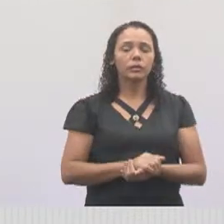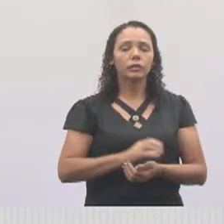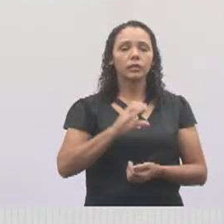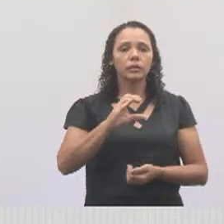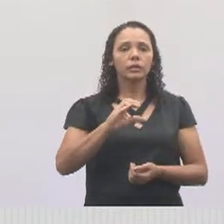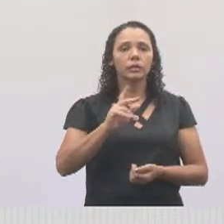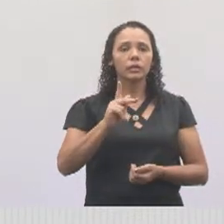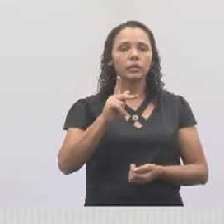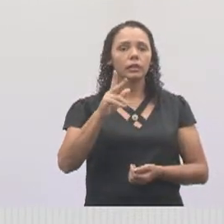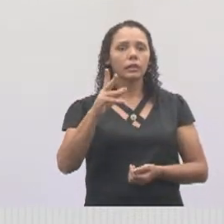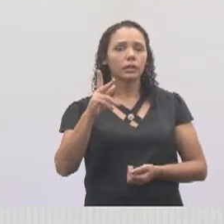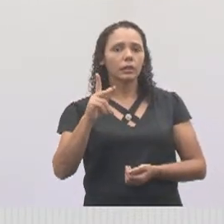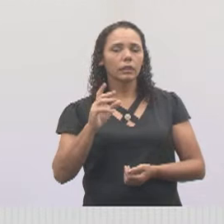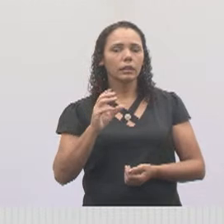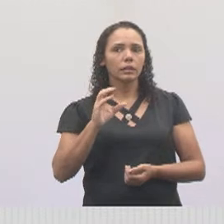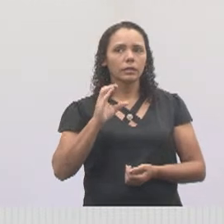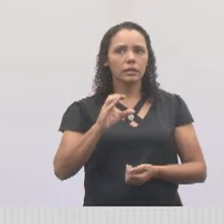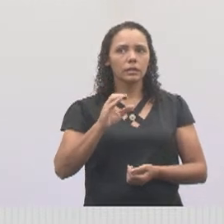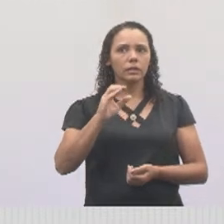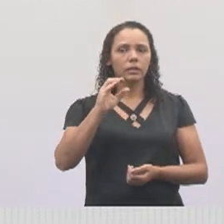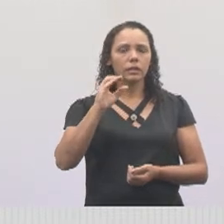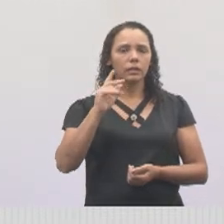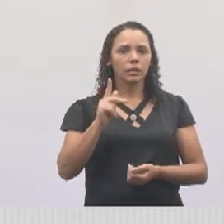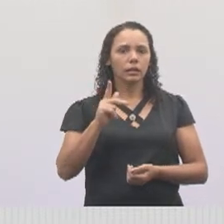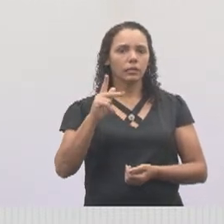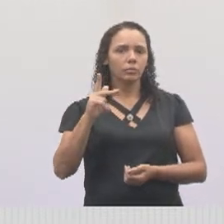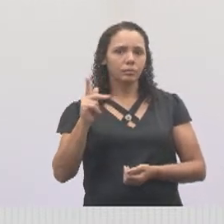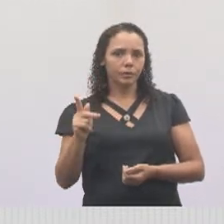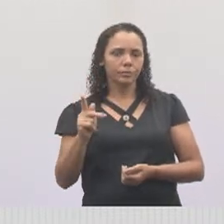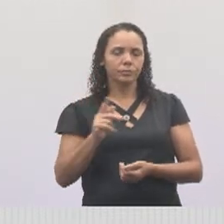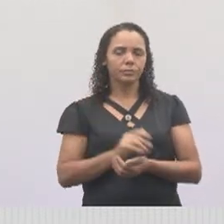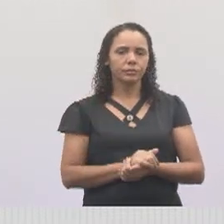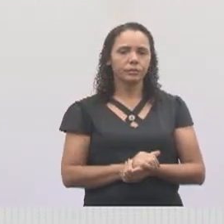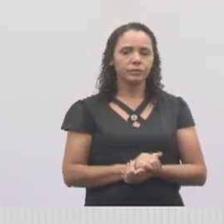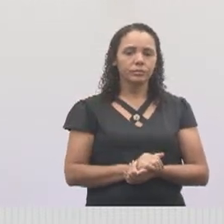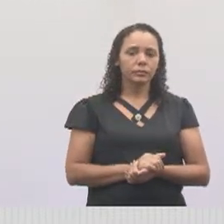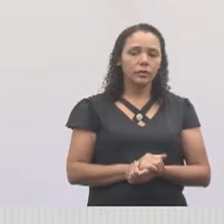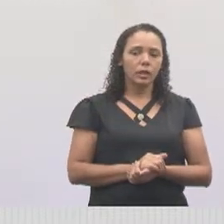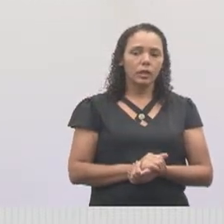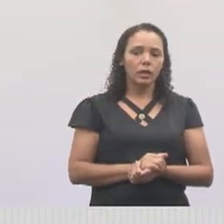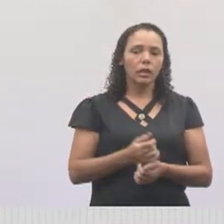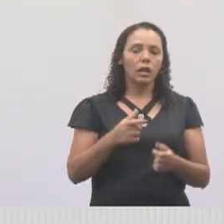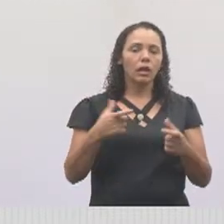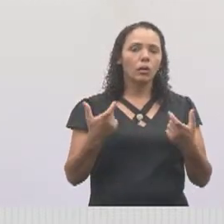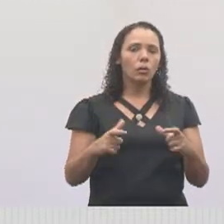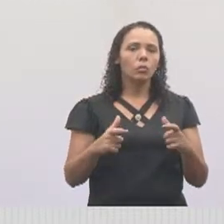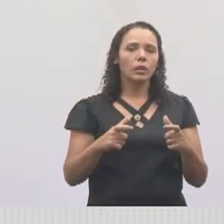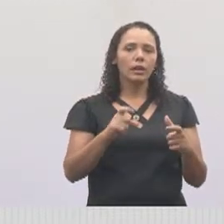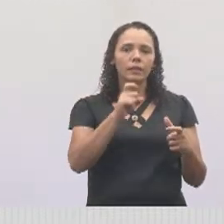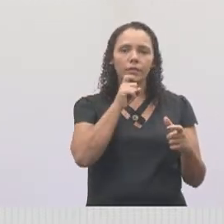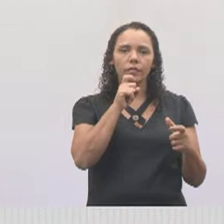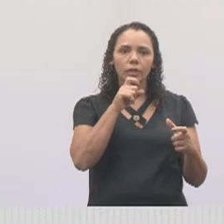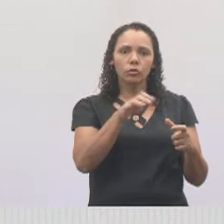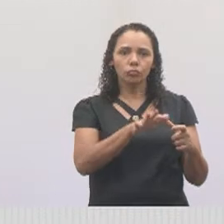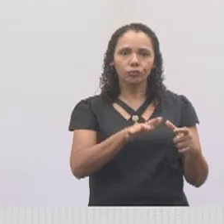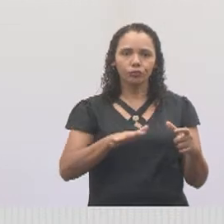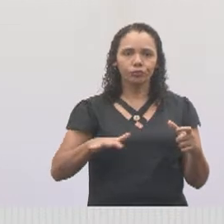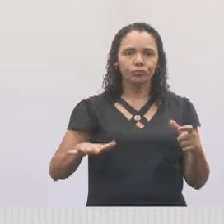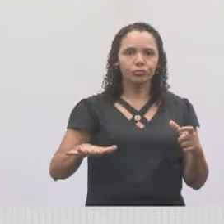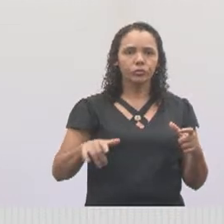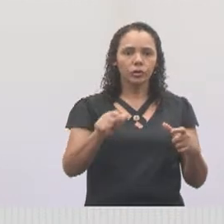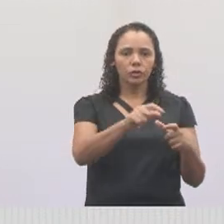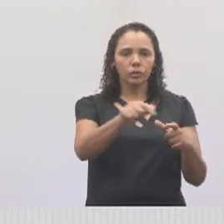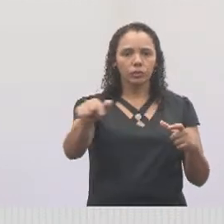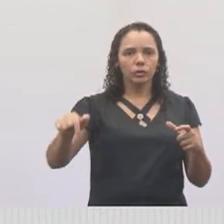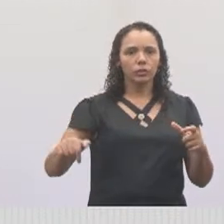baixo. Tem o campo do CECAP e ao lado tem uma área de lazer, uma área verde. E lá tem um campo de futebol